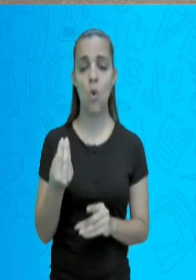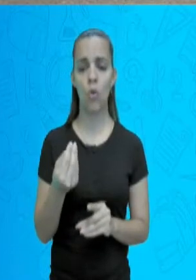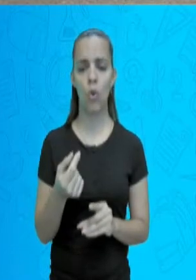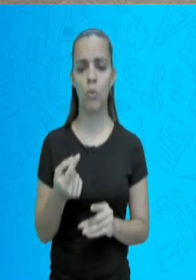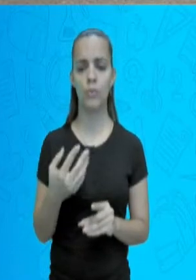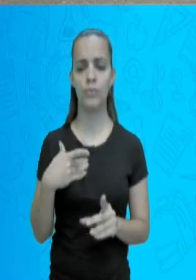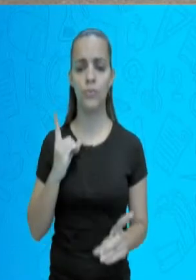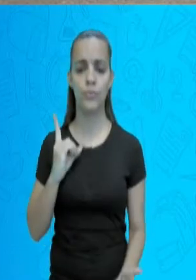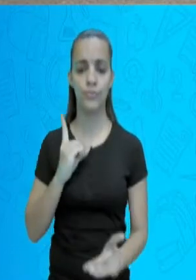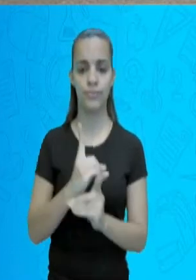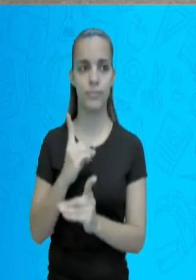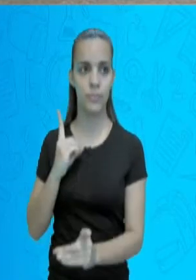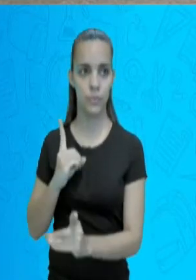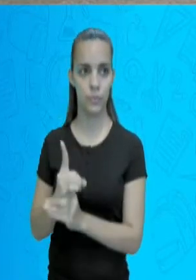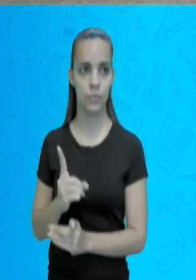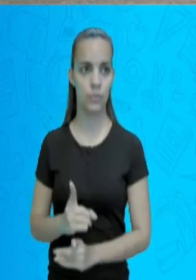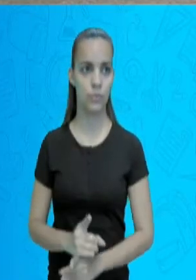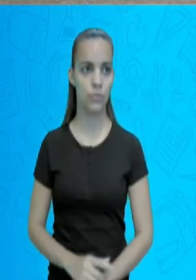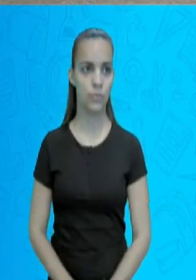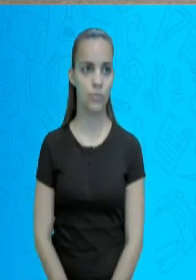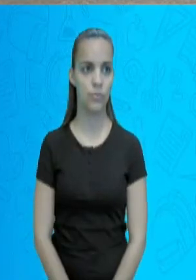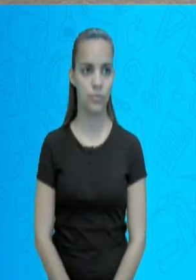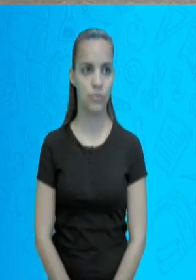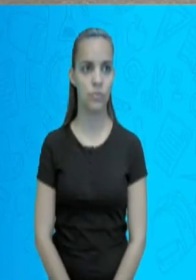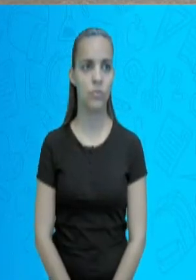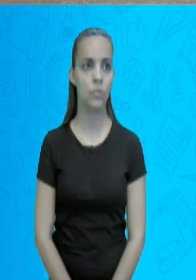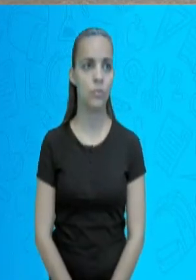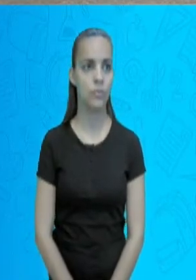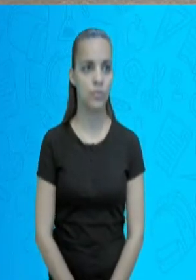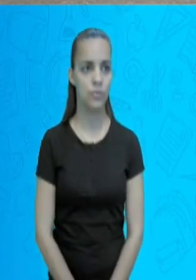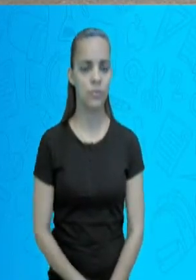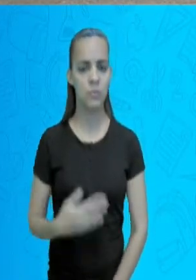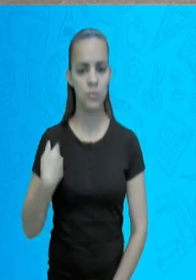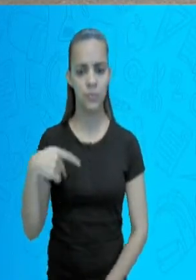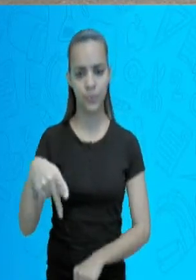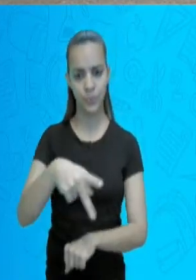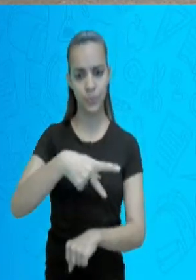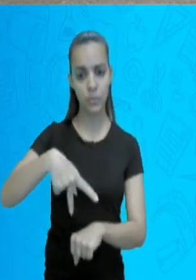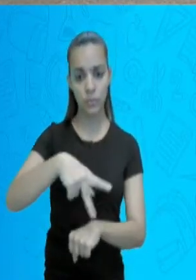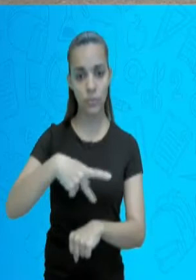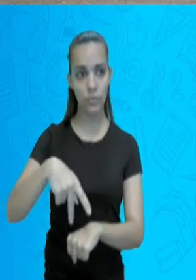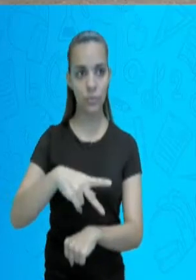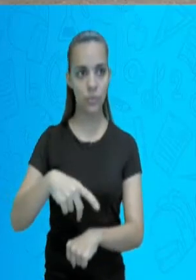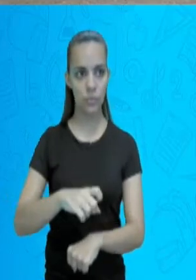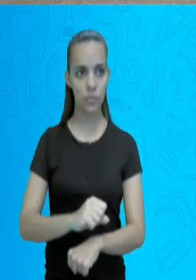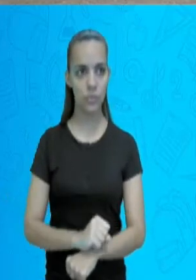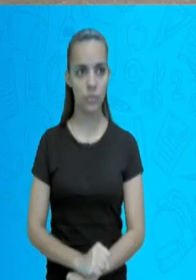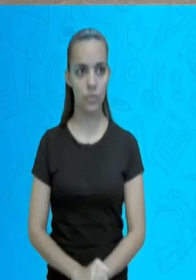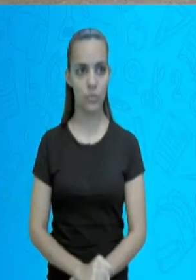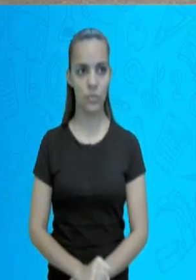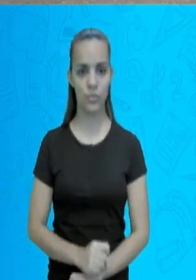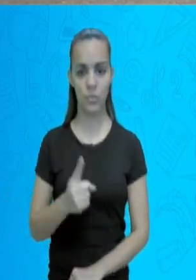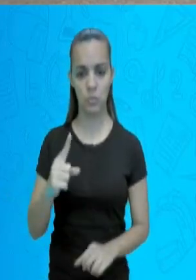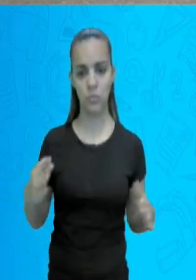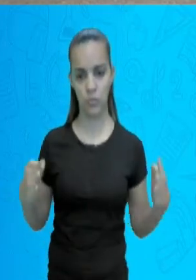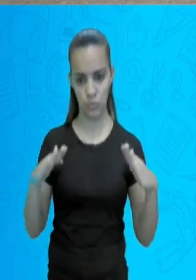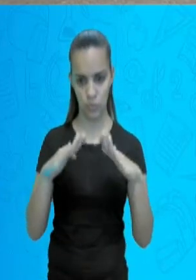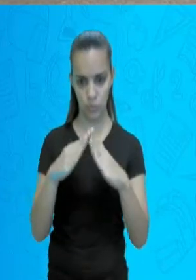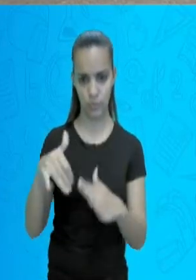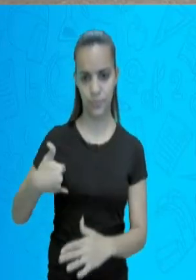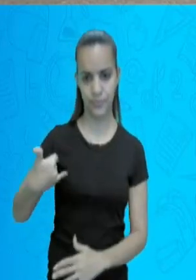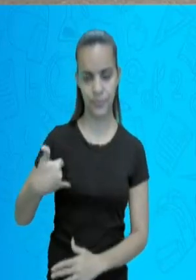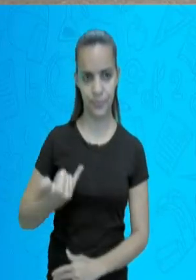pirâmides e identificar o país através de uma pirâmide. Ok?